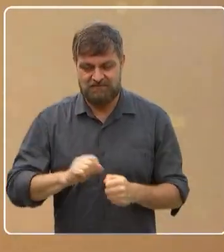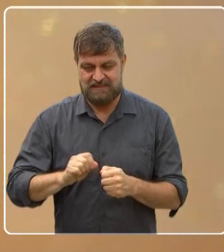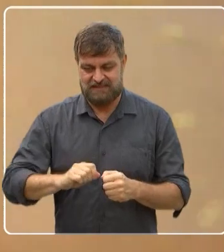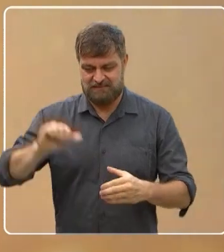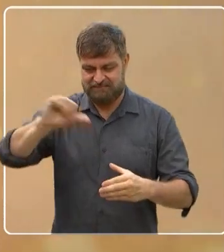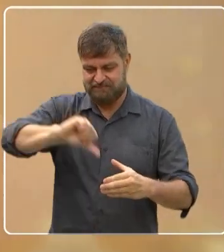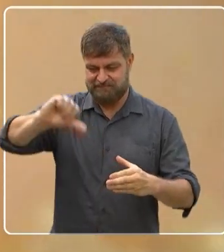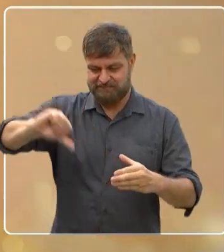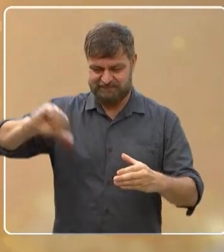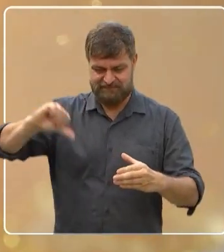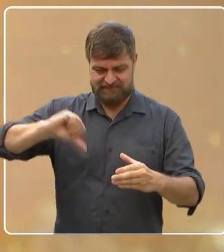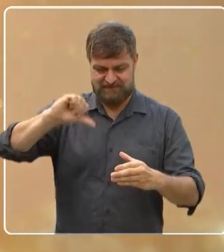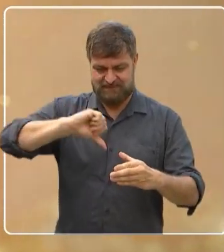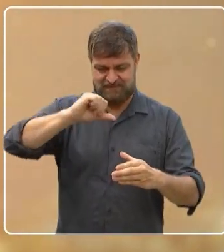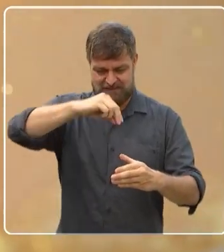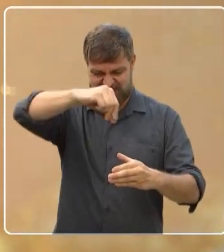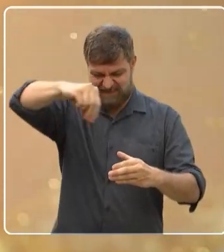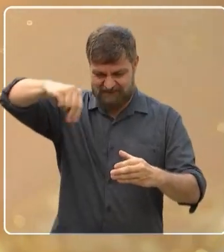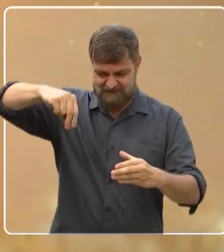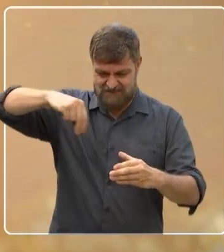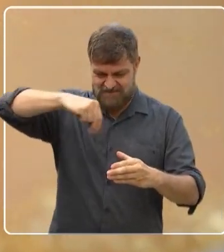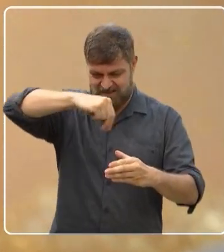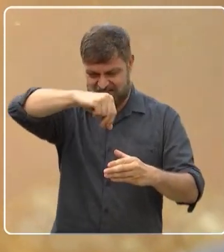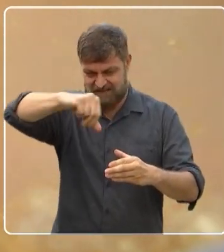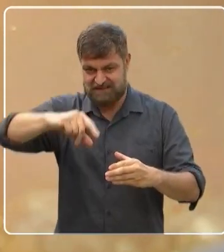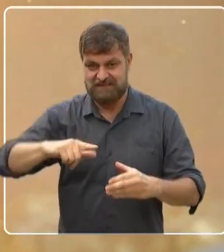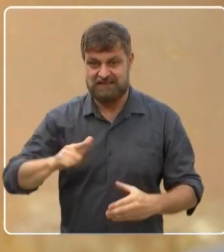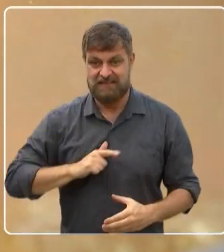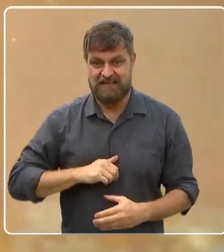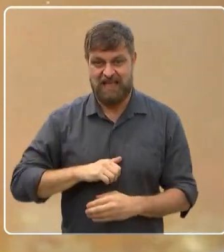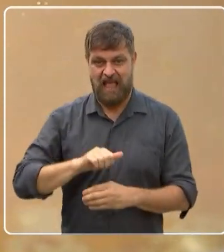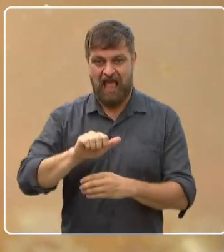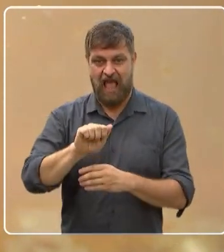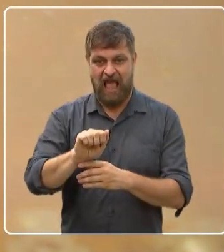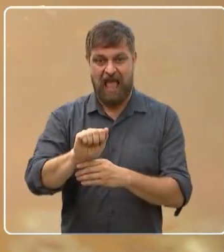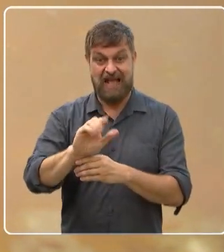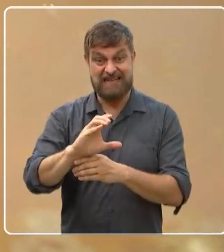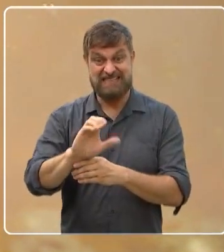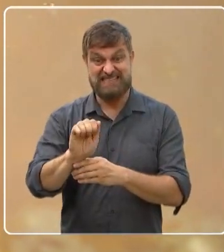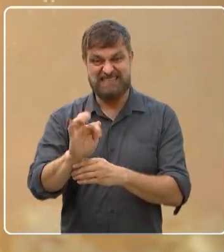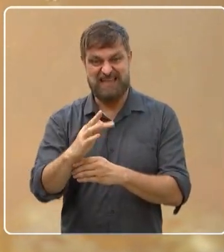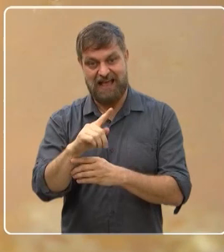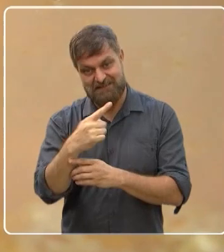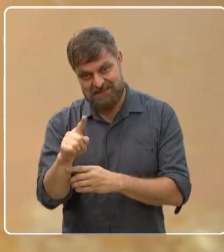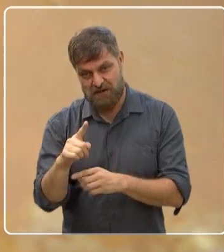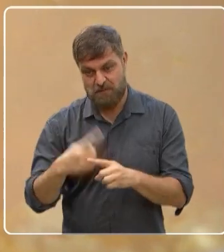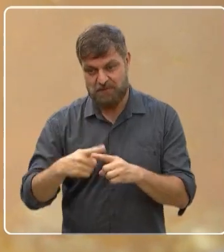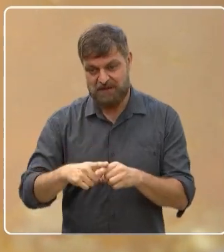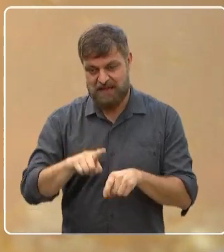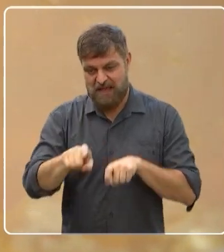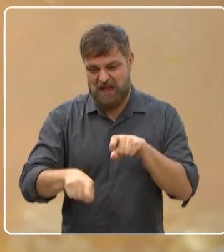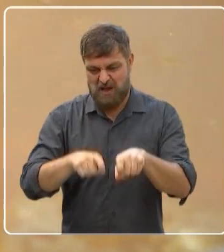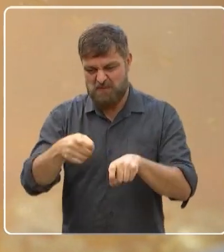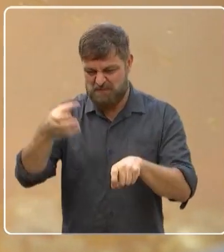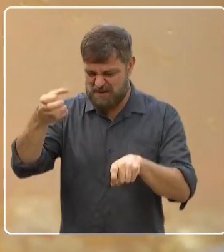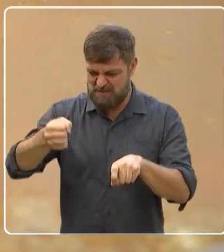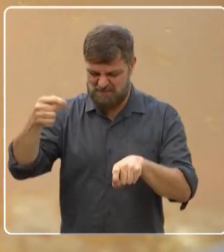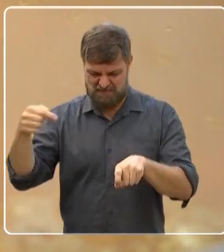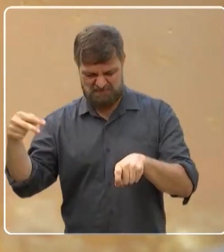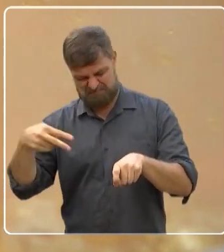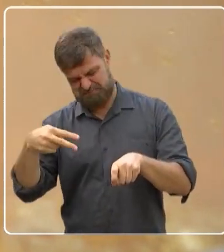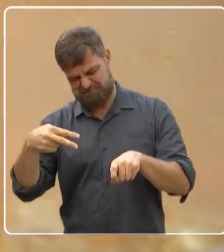tempero. Primeiro, né? ponho um pouquinho de açafrão pra dar uma corzinha no pé, porque um pé branco o cliente não